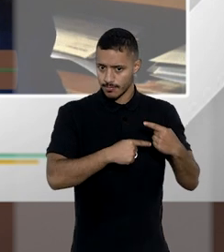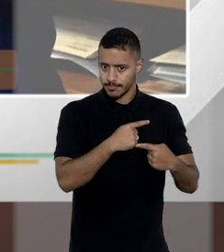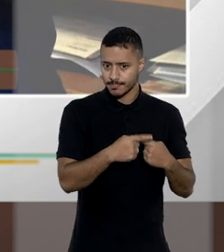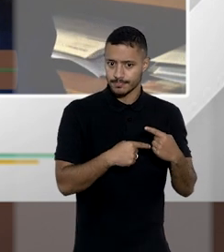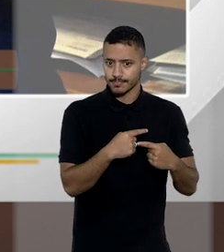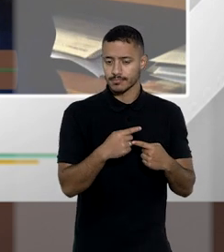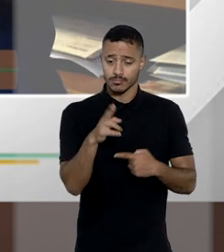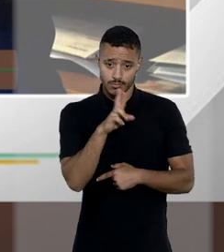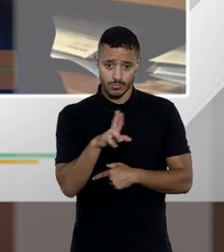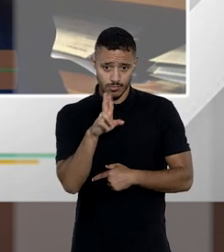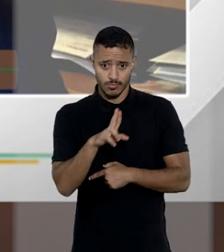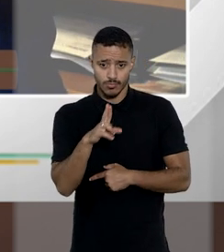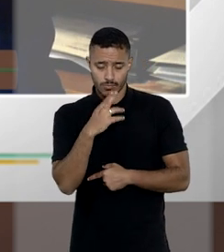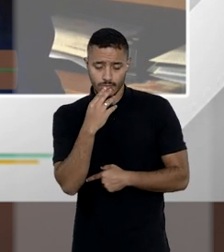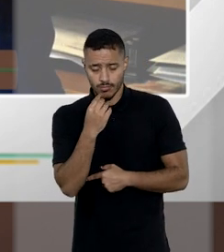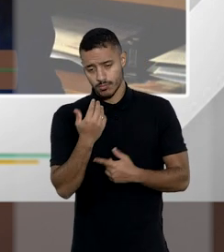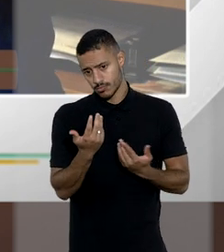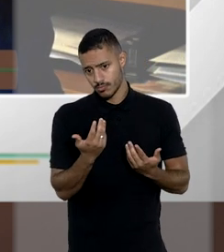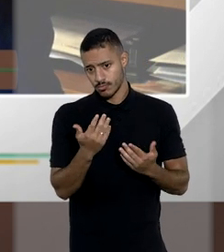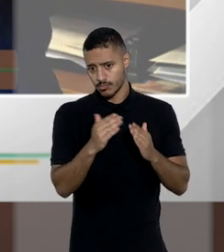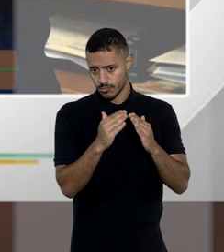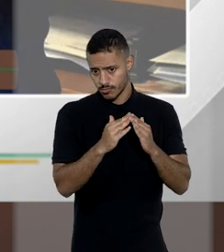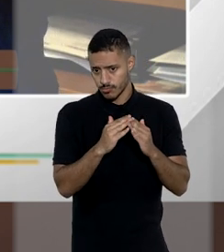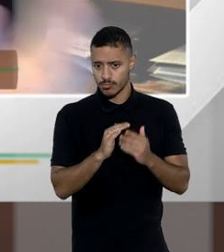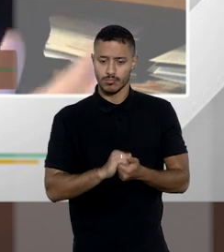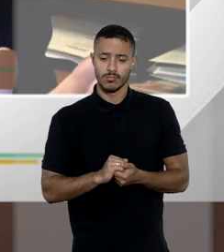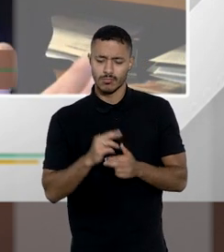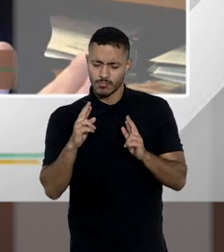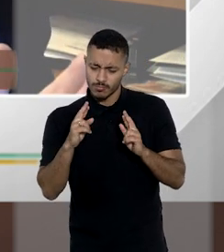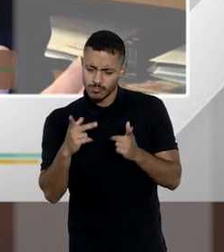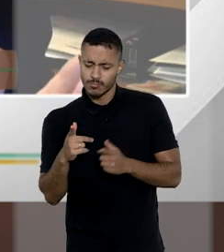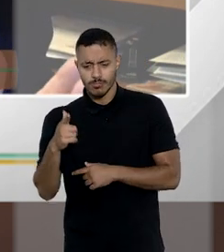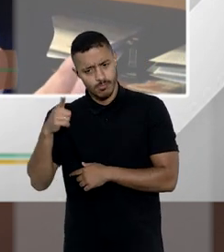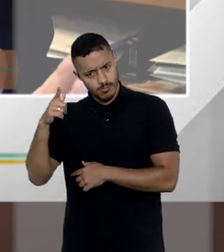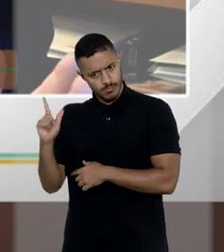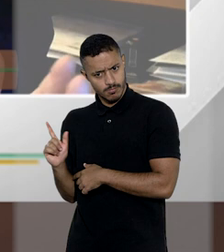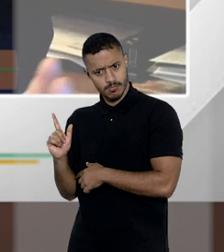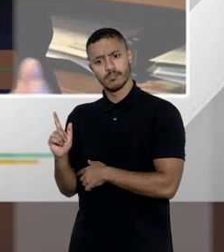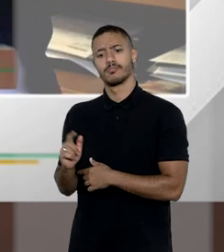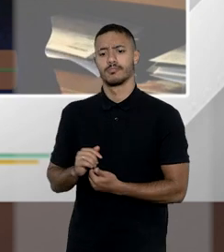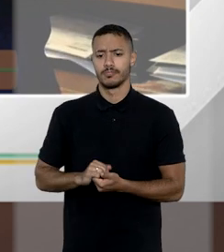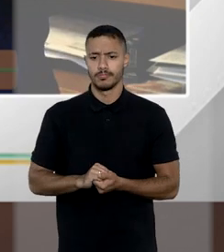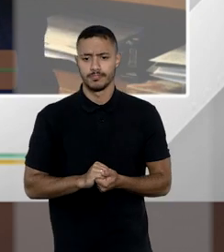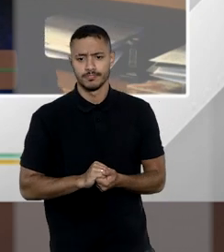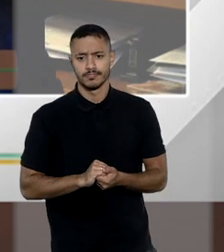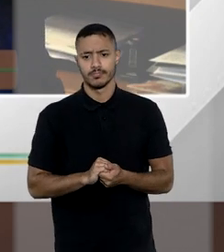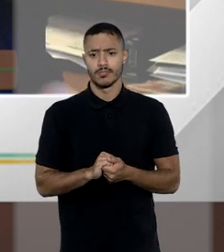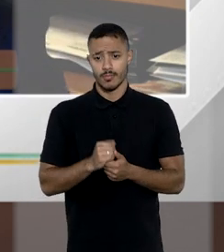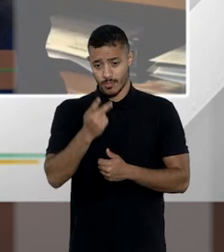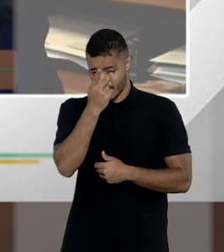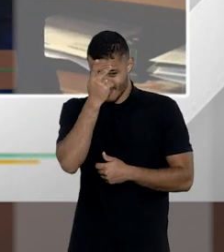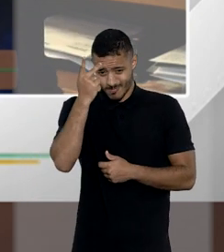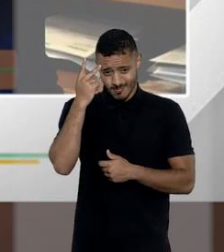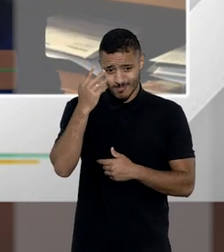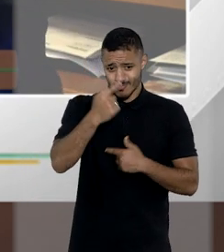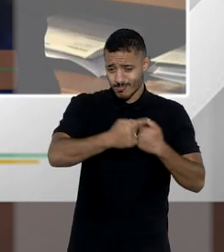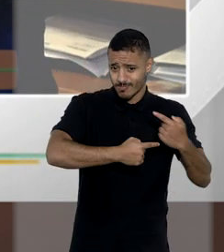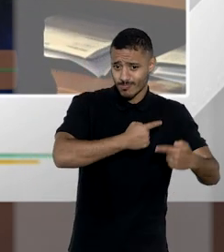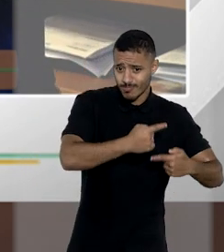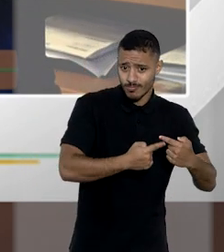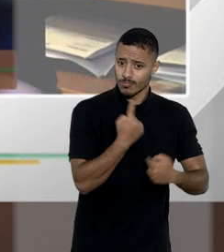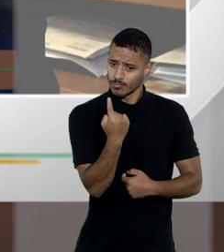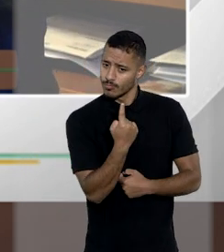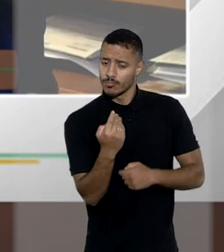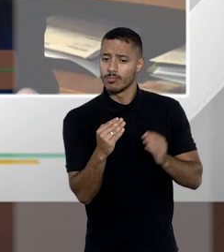herdeiros se usufrua desse bem mas aí diferente da situação anterior esses proprietários co